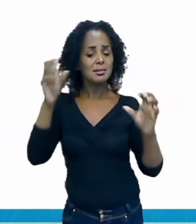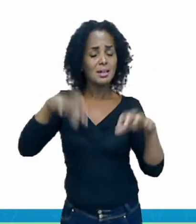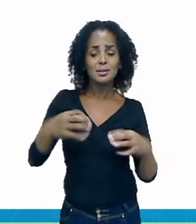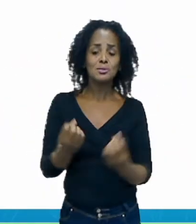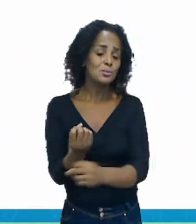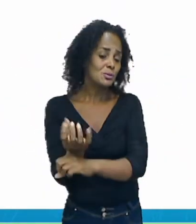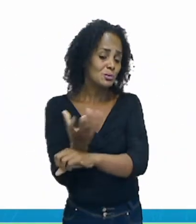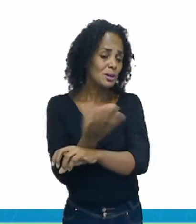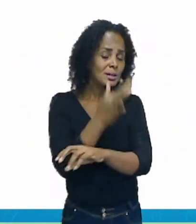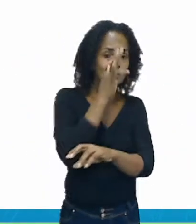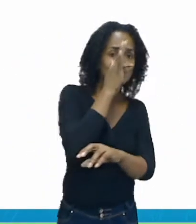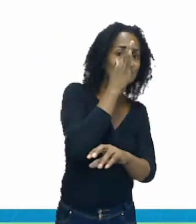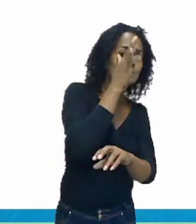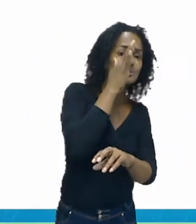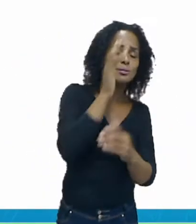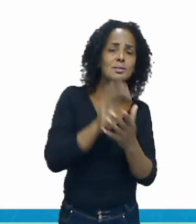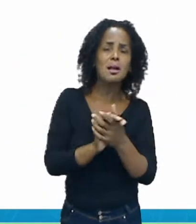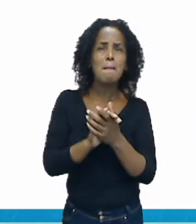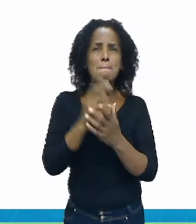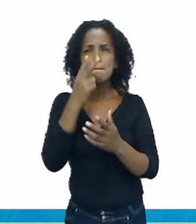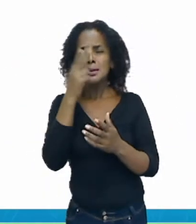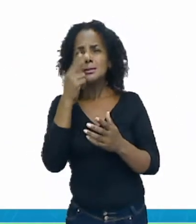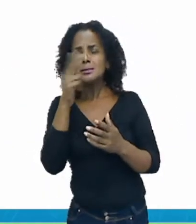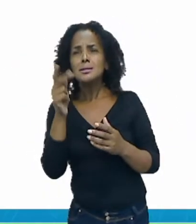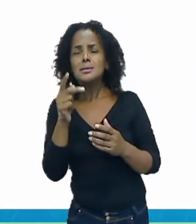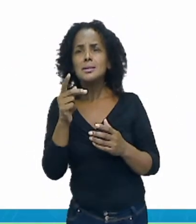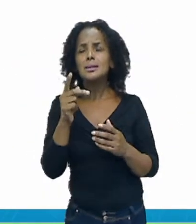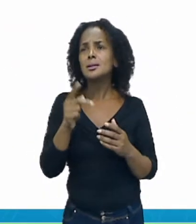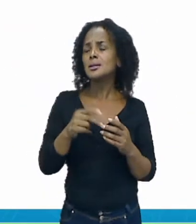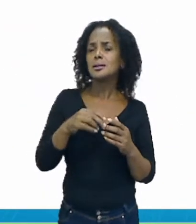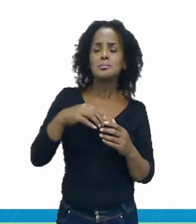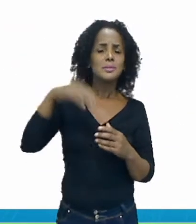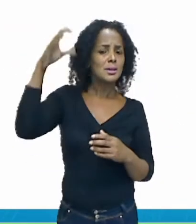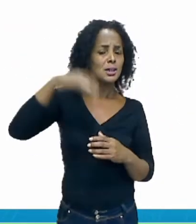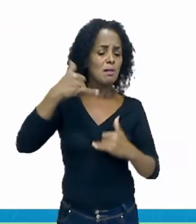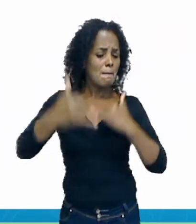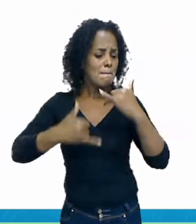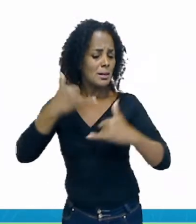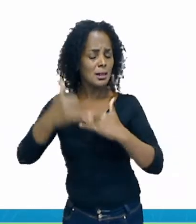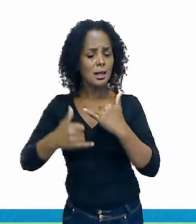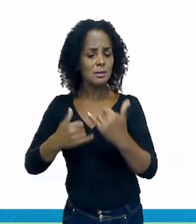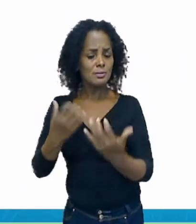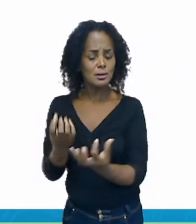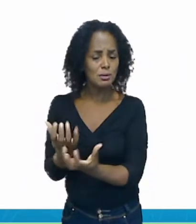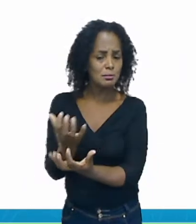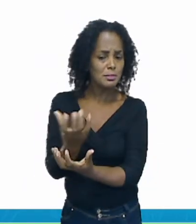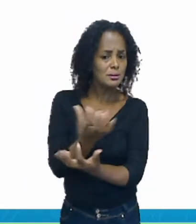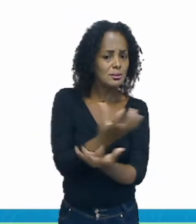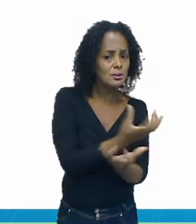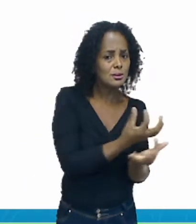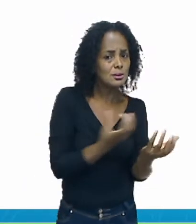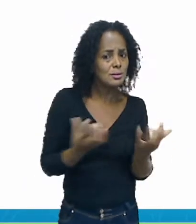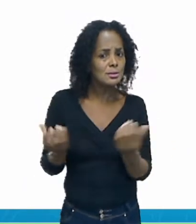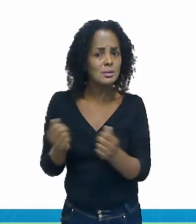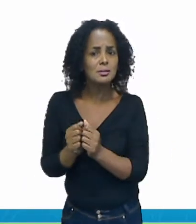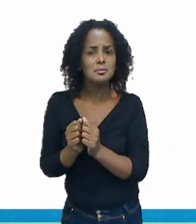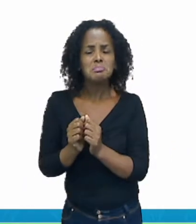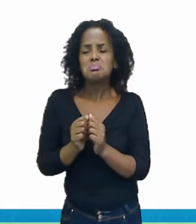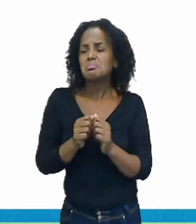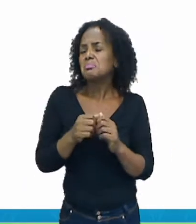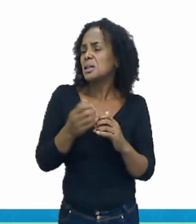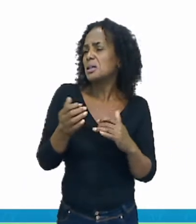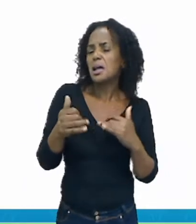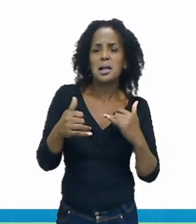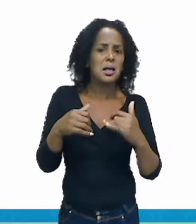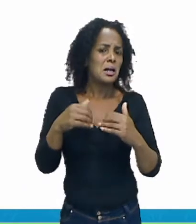Parecia que a chuva brincava com as plantinhas, mas nem a brincadeira das gotinhas, a Fê se animar.